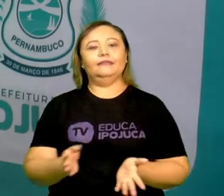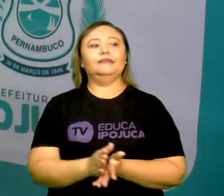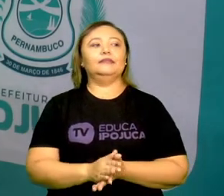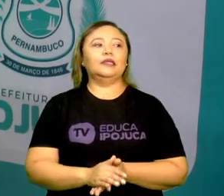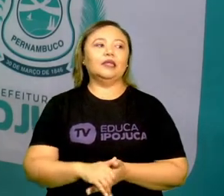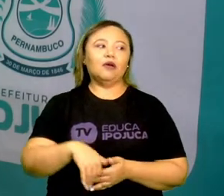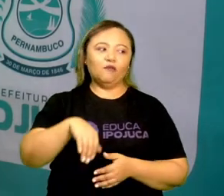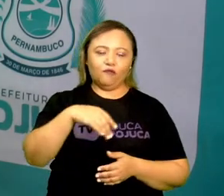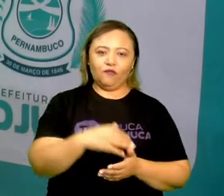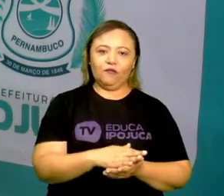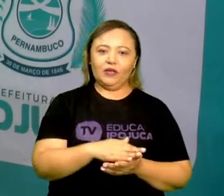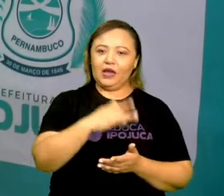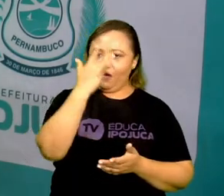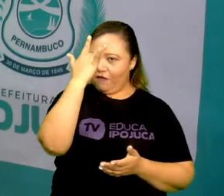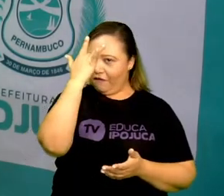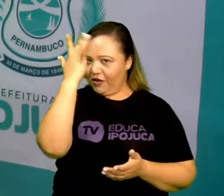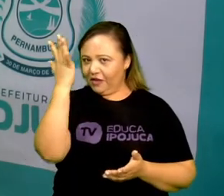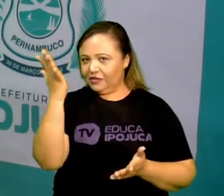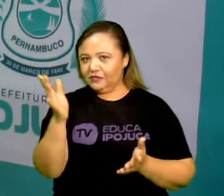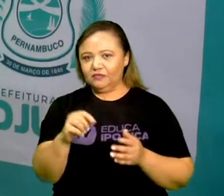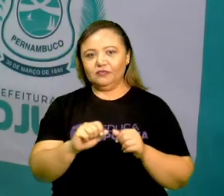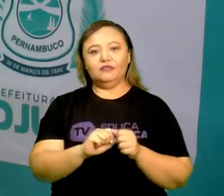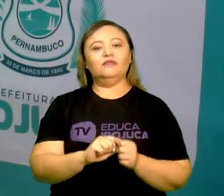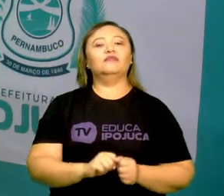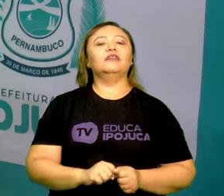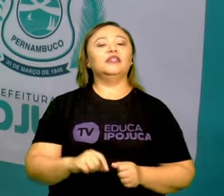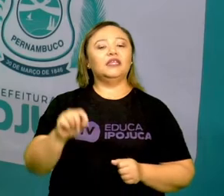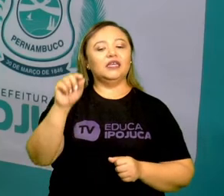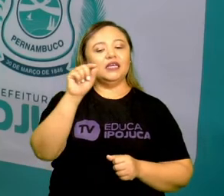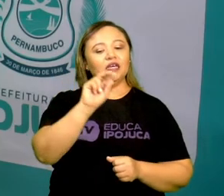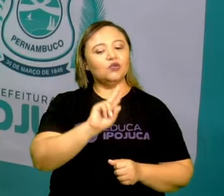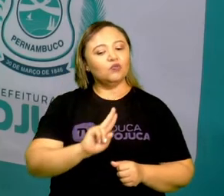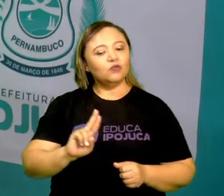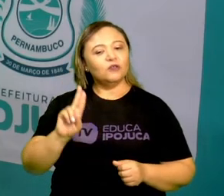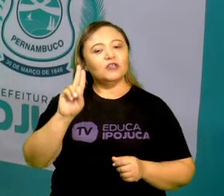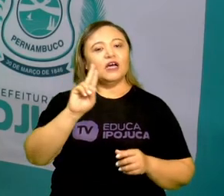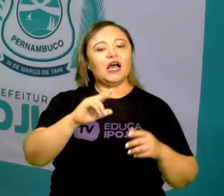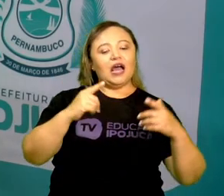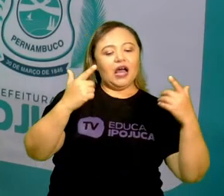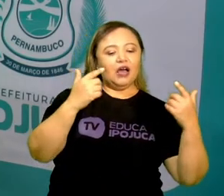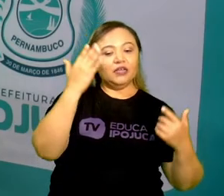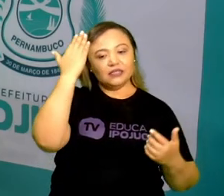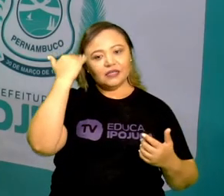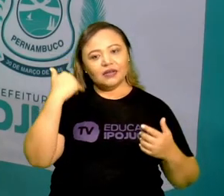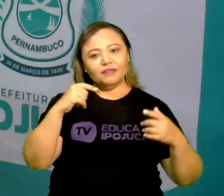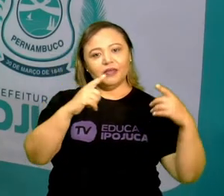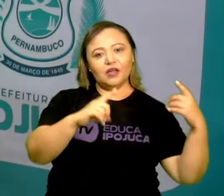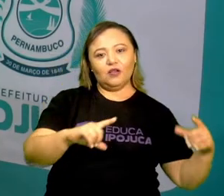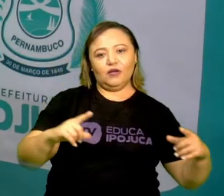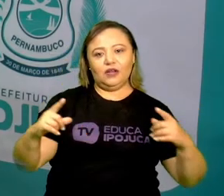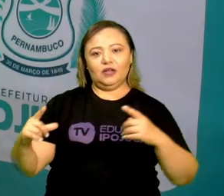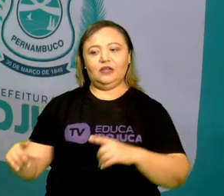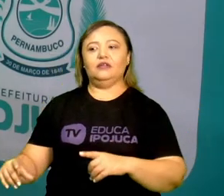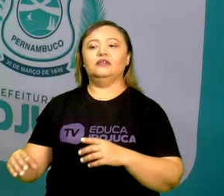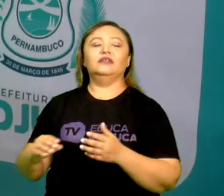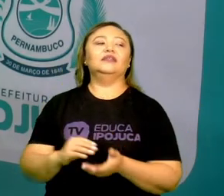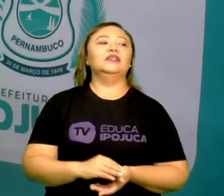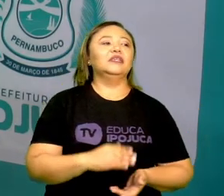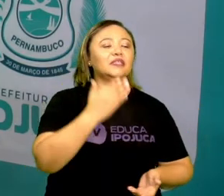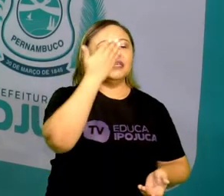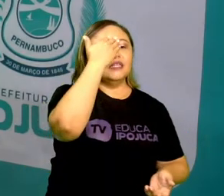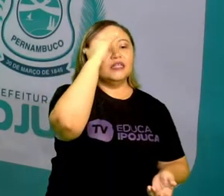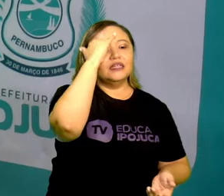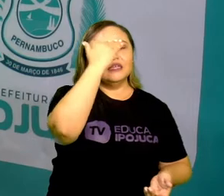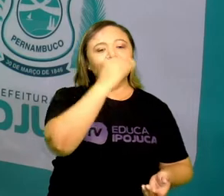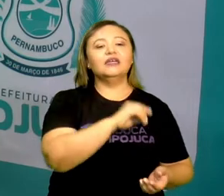uma facilidade bem legal com relação às localizações, tá? E a gente entender um pouco mais